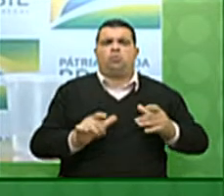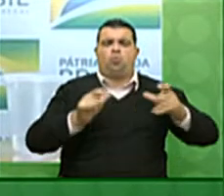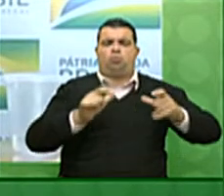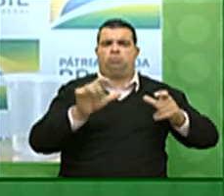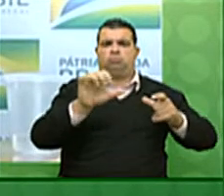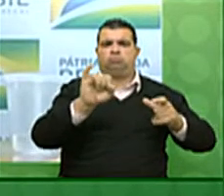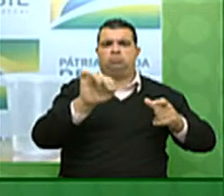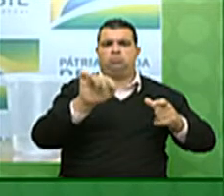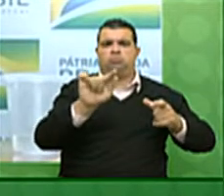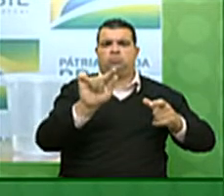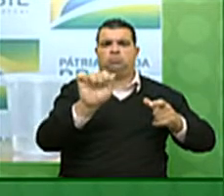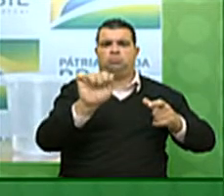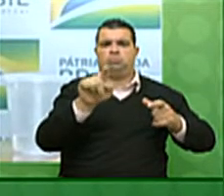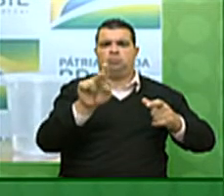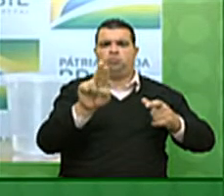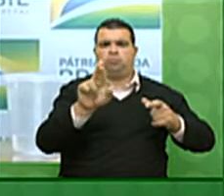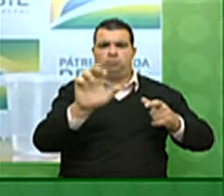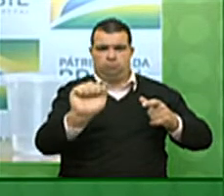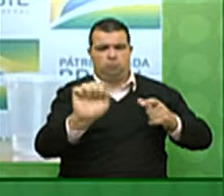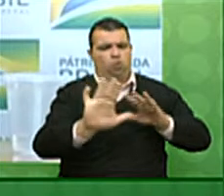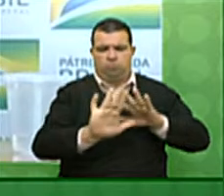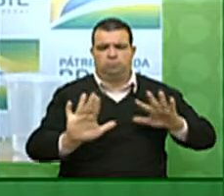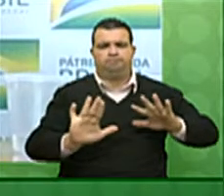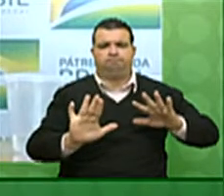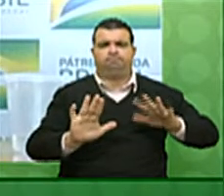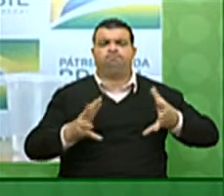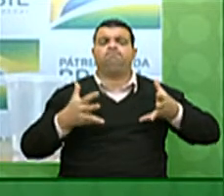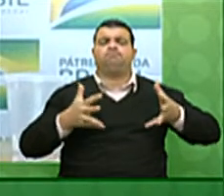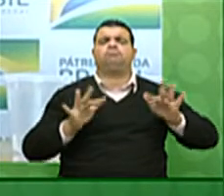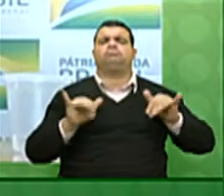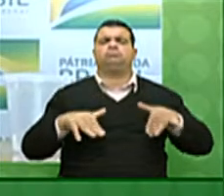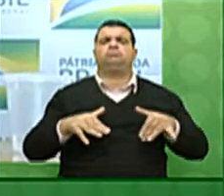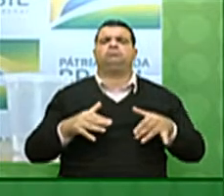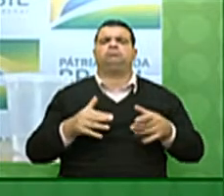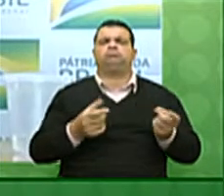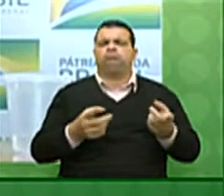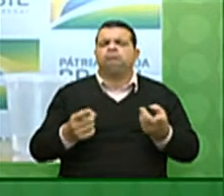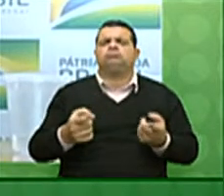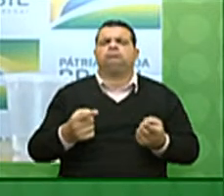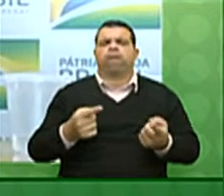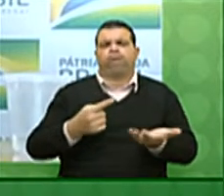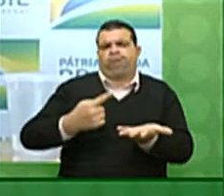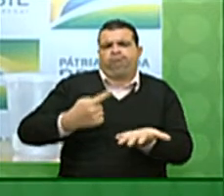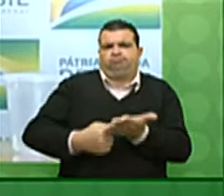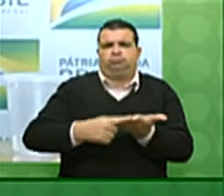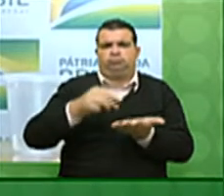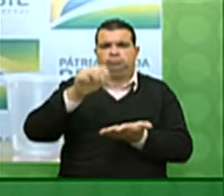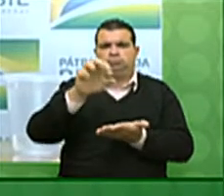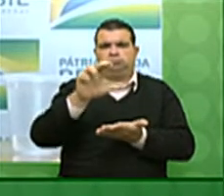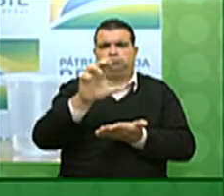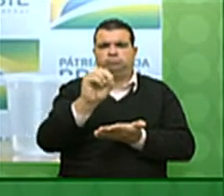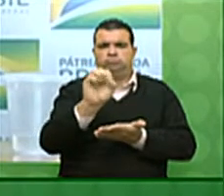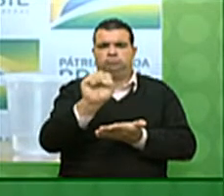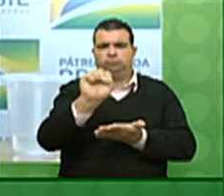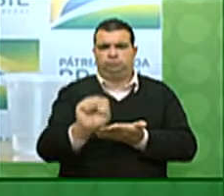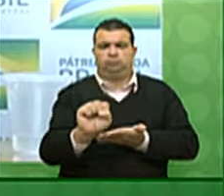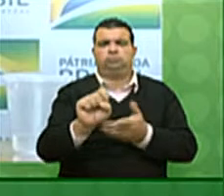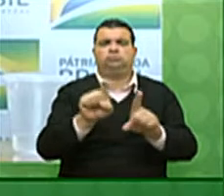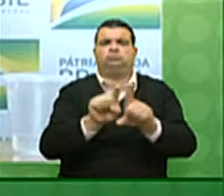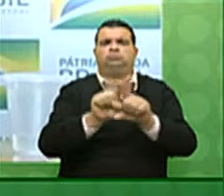também chegamos ao final das negociações do Acordo Mercosul-União Europeia,